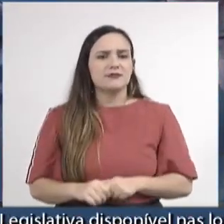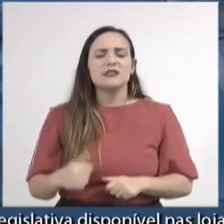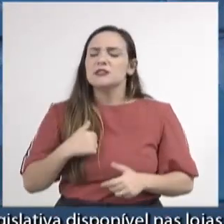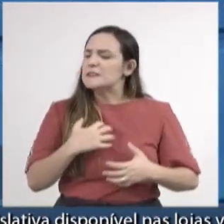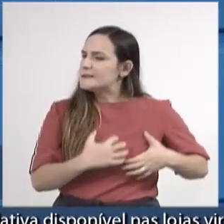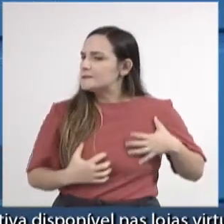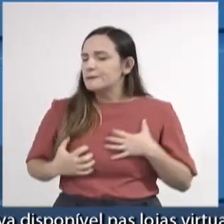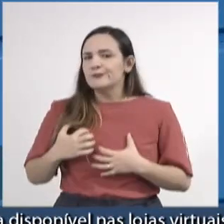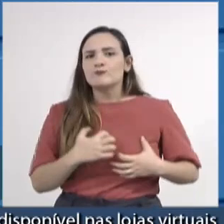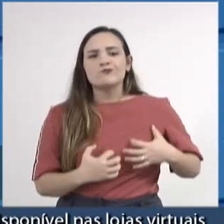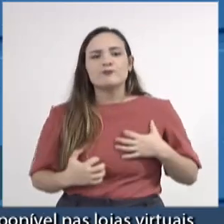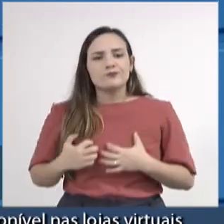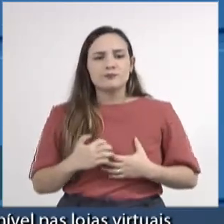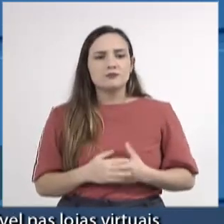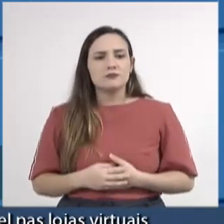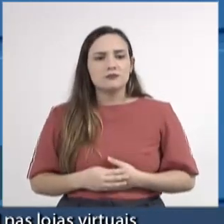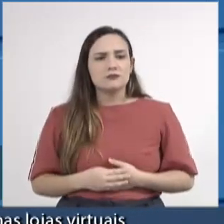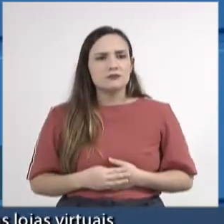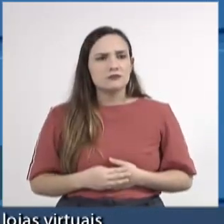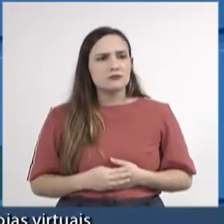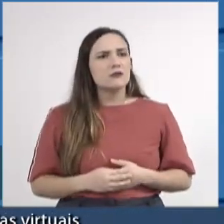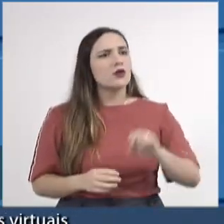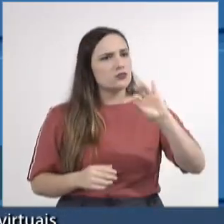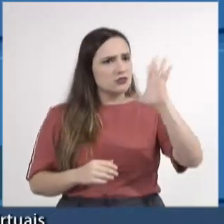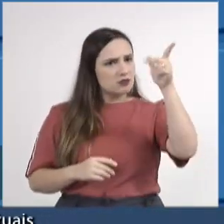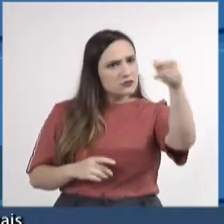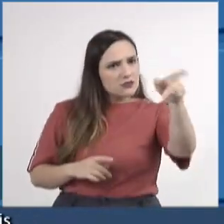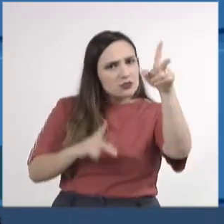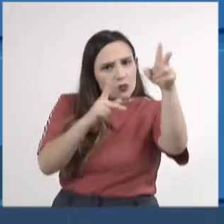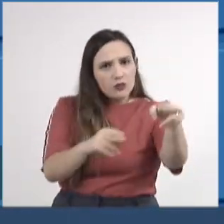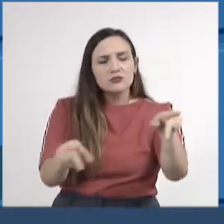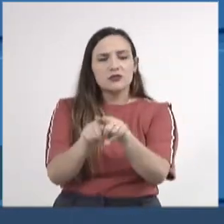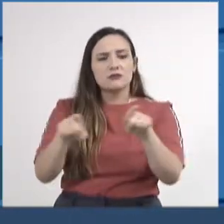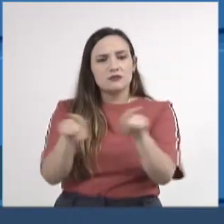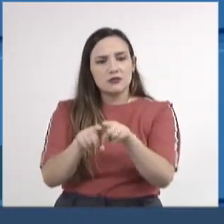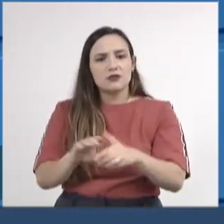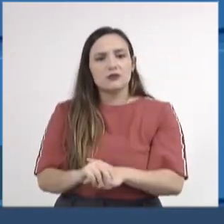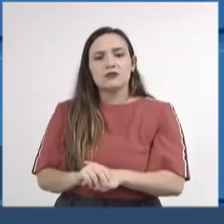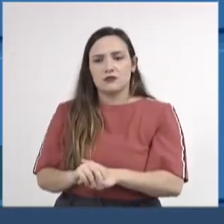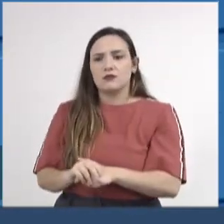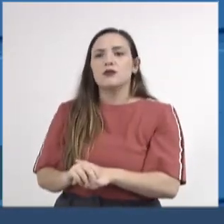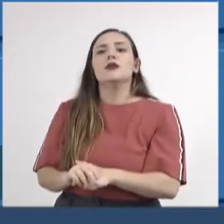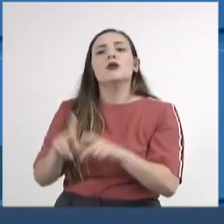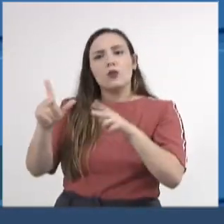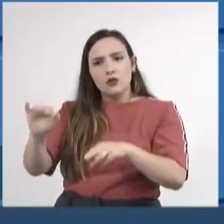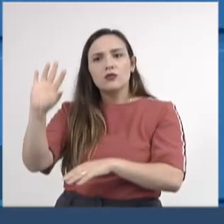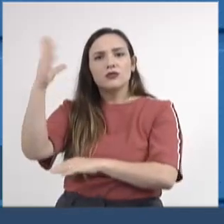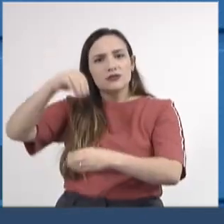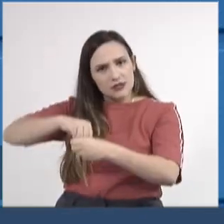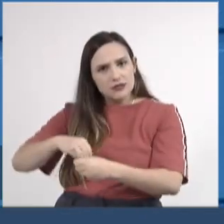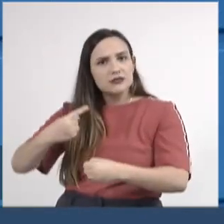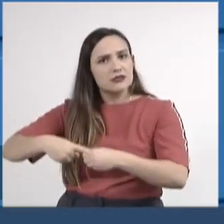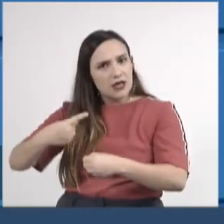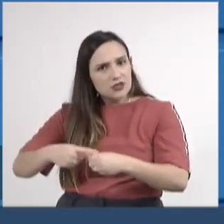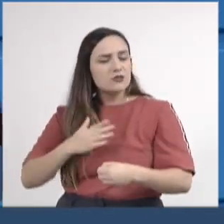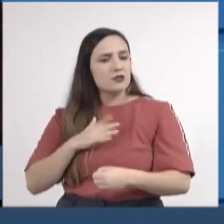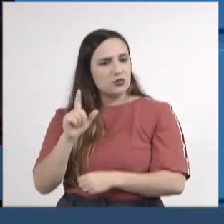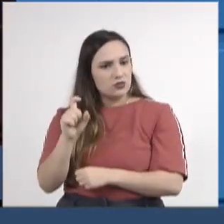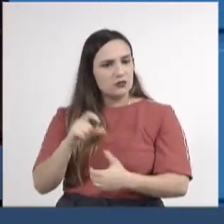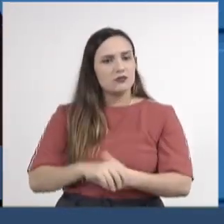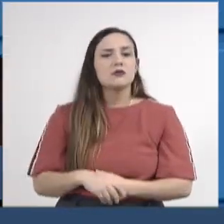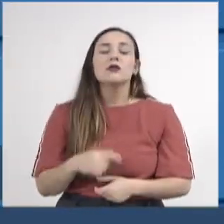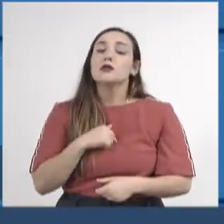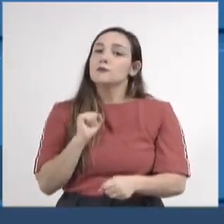indignação, não só como esse caso, mas também com o que ocorreu lá na minha cidade. E eu espero,